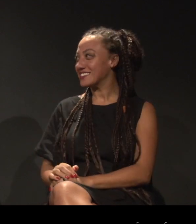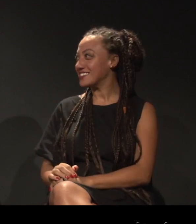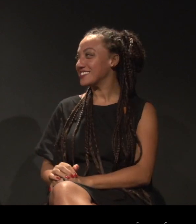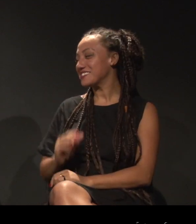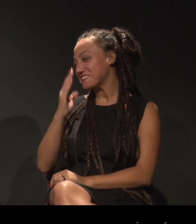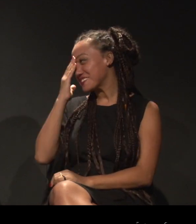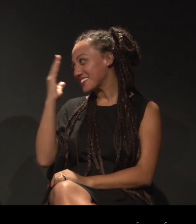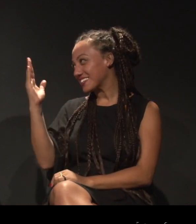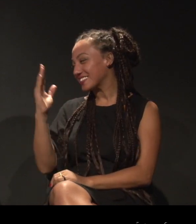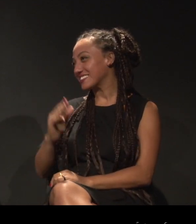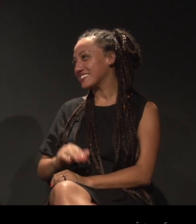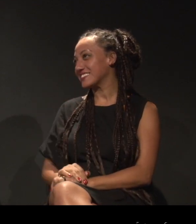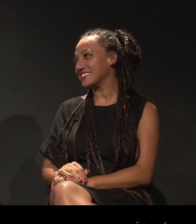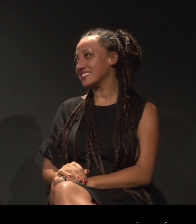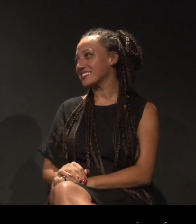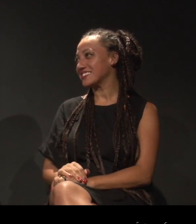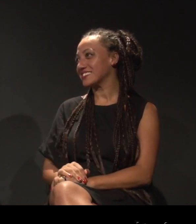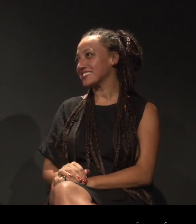Obrigada, hein?